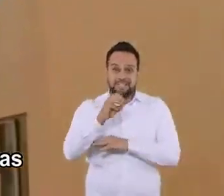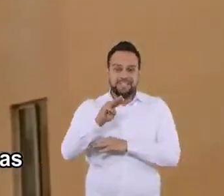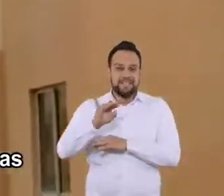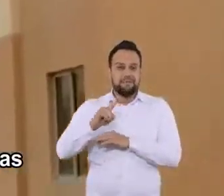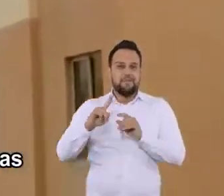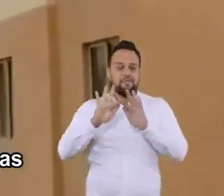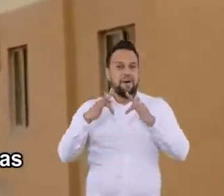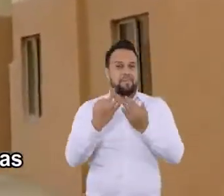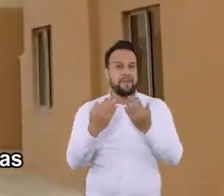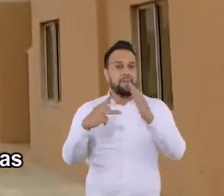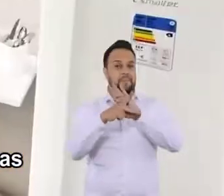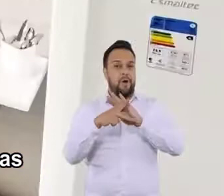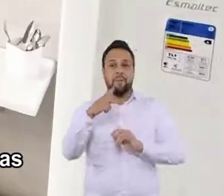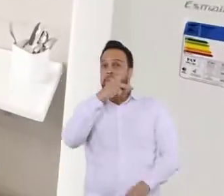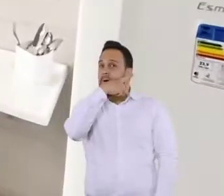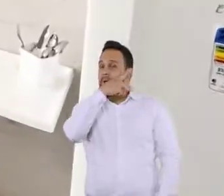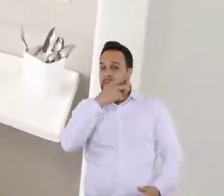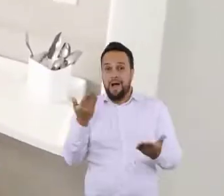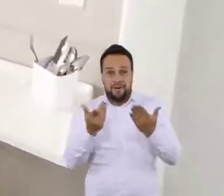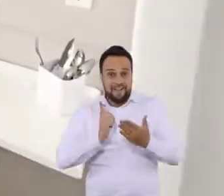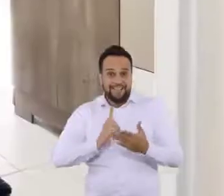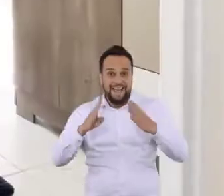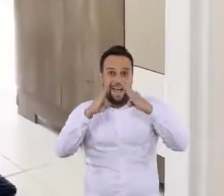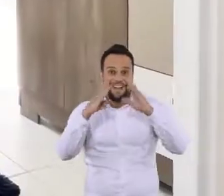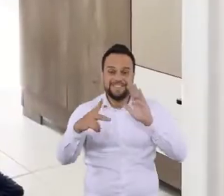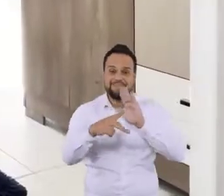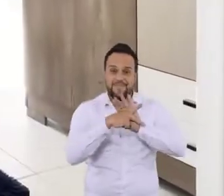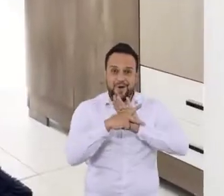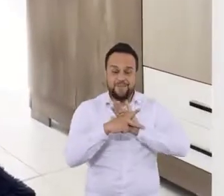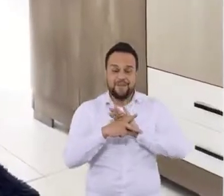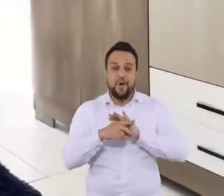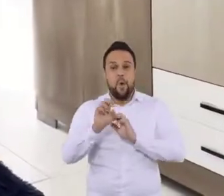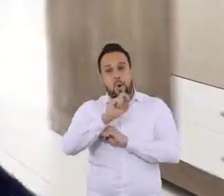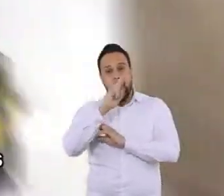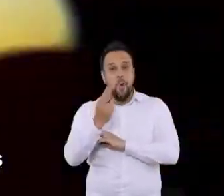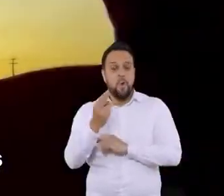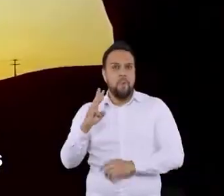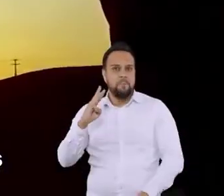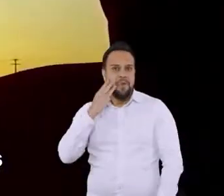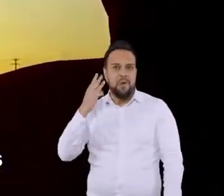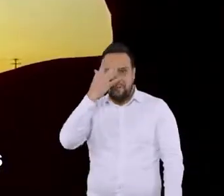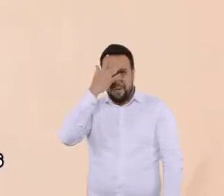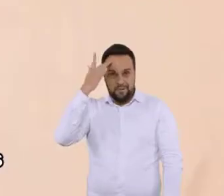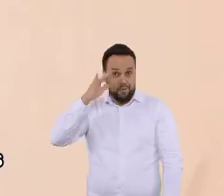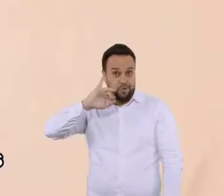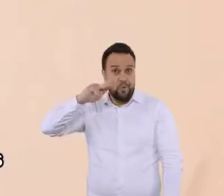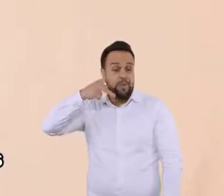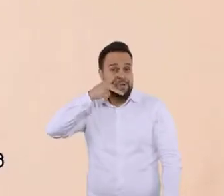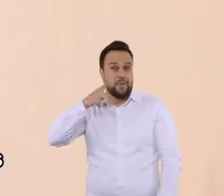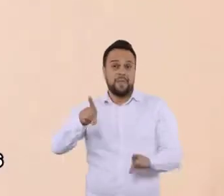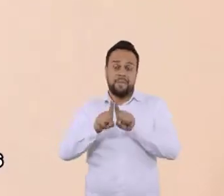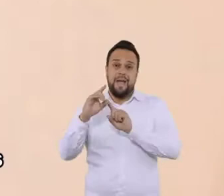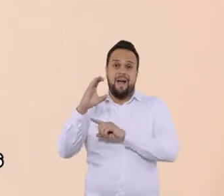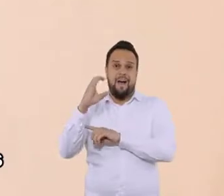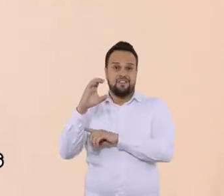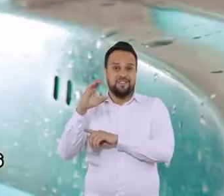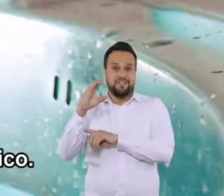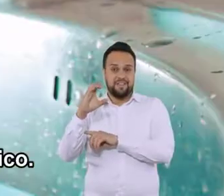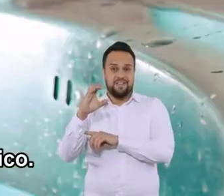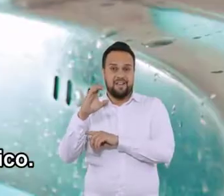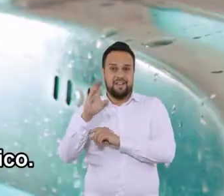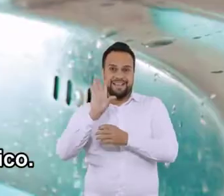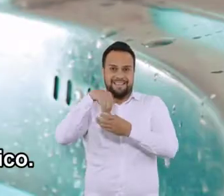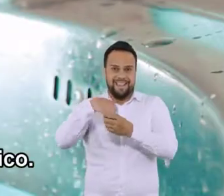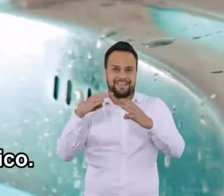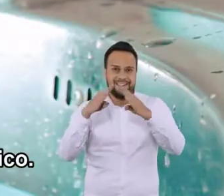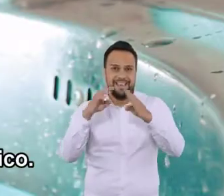30 mil famílias paraibanas que agora tem uma casa para chamar de sua. Ou os milhares de pessoenses e cajazeirenses